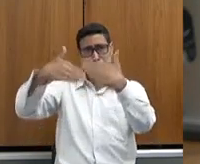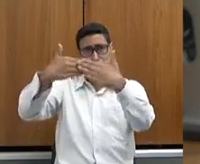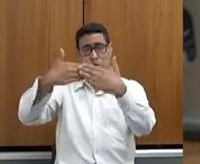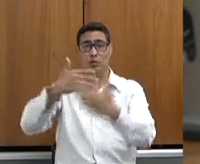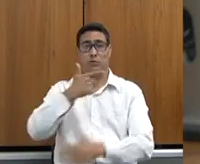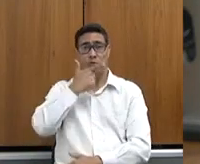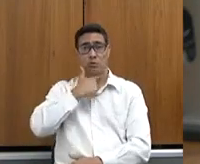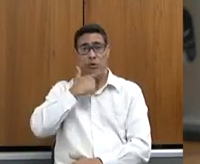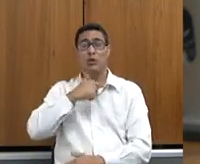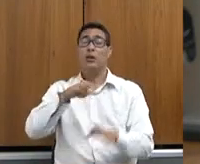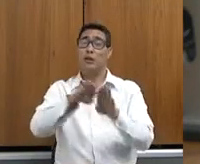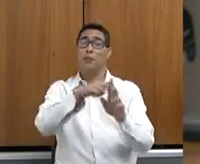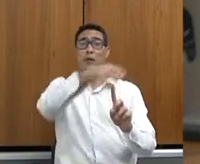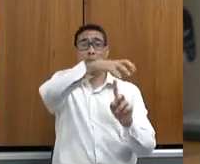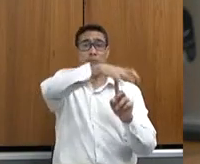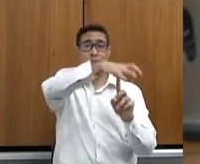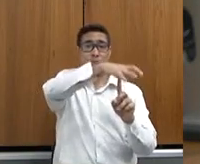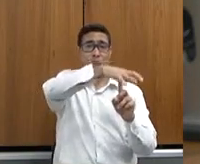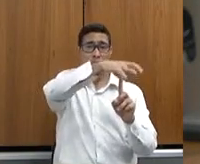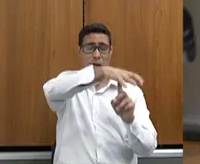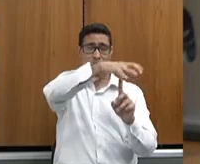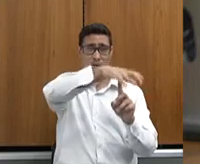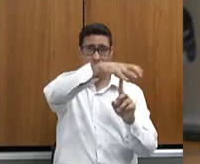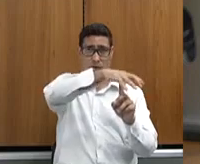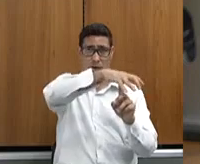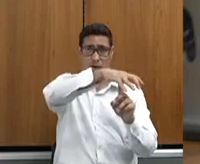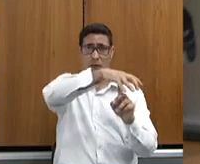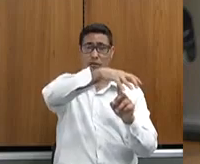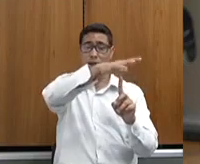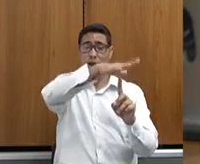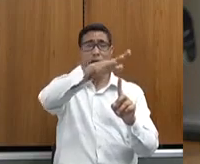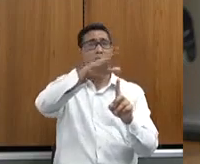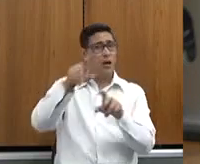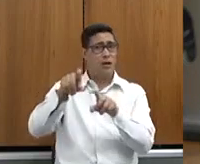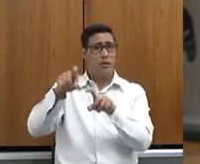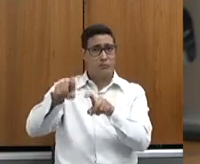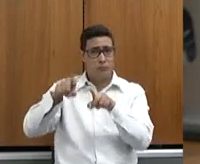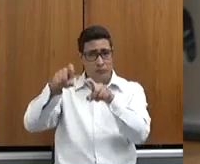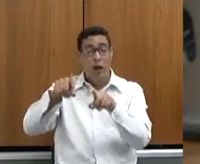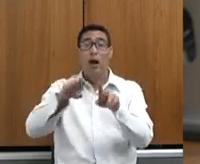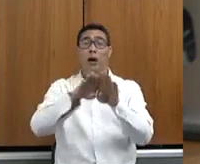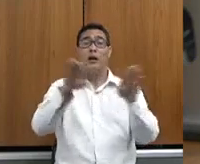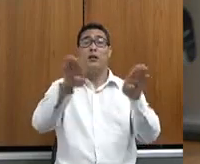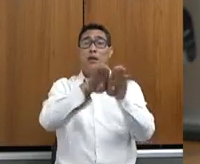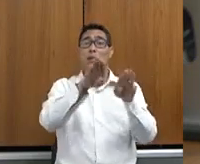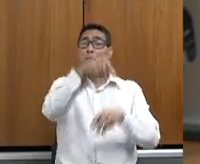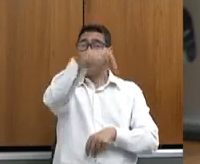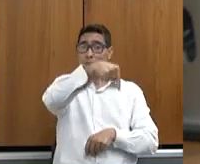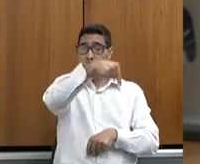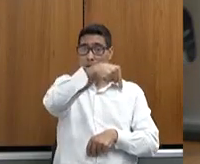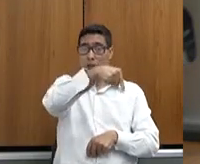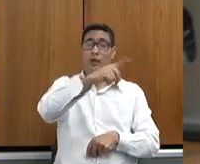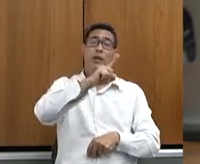feiras, as feiras livres, não só no interior, mas também aqui na nossa capital, aqui na nossa